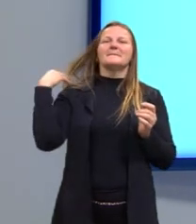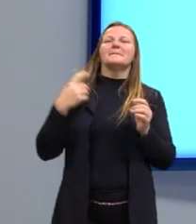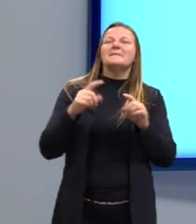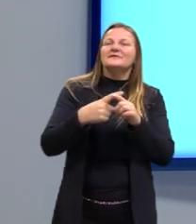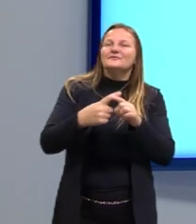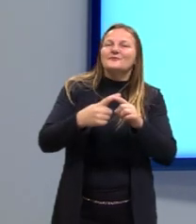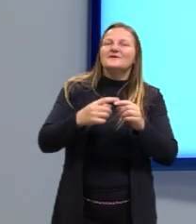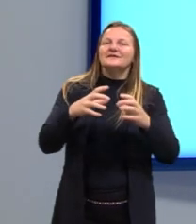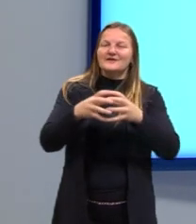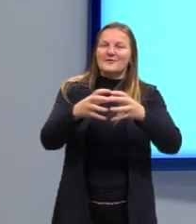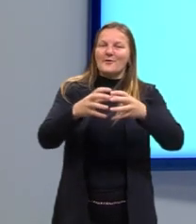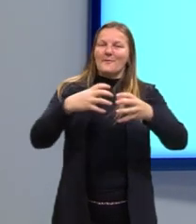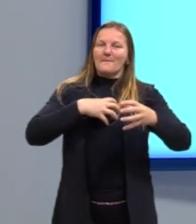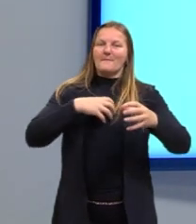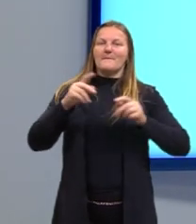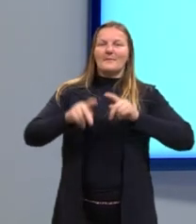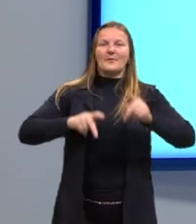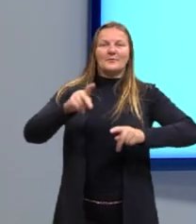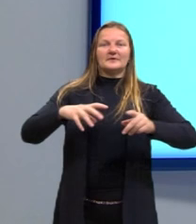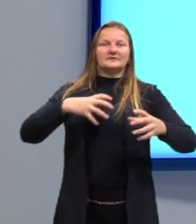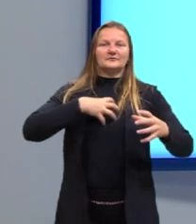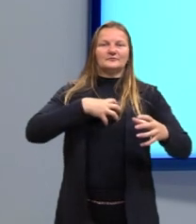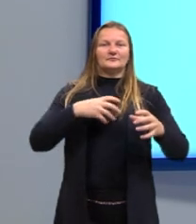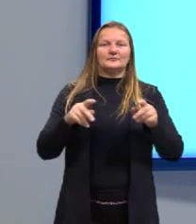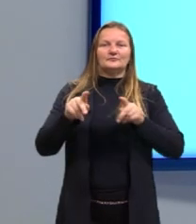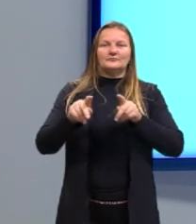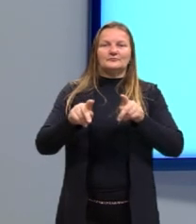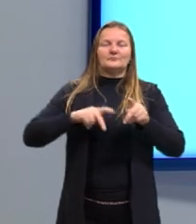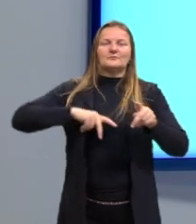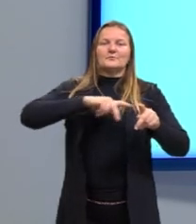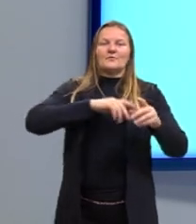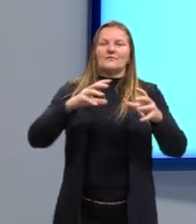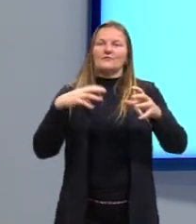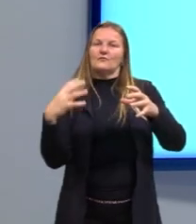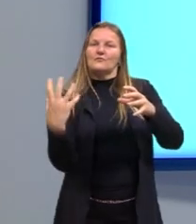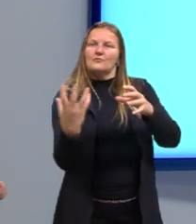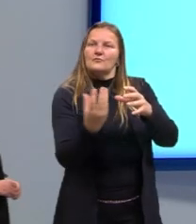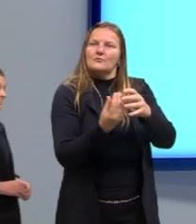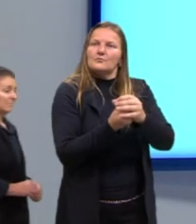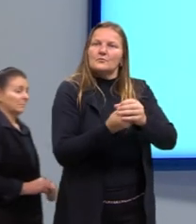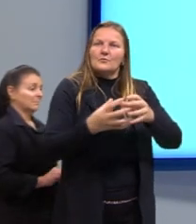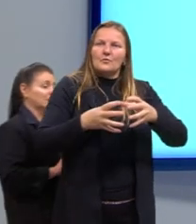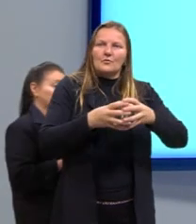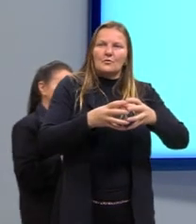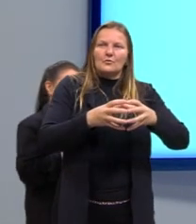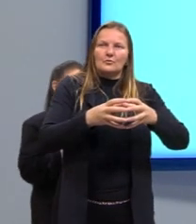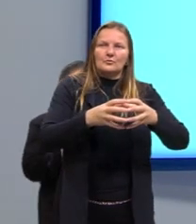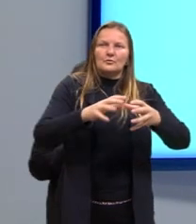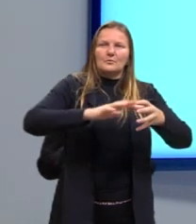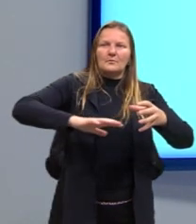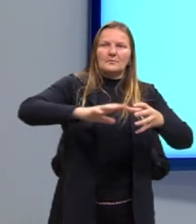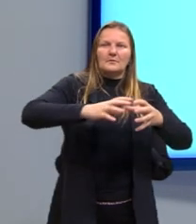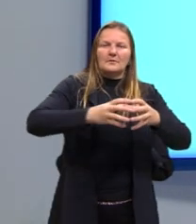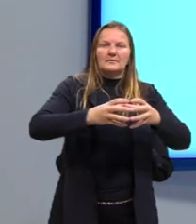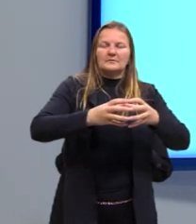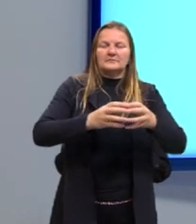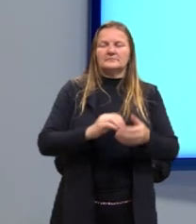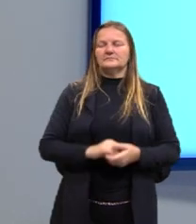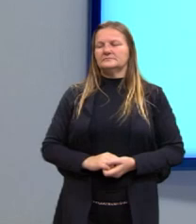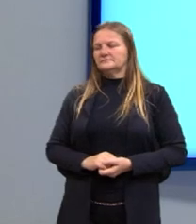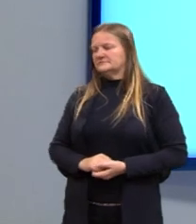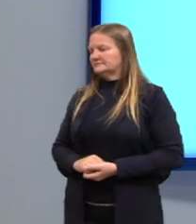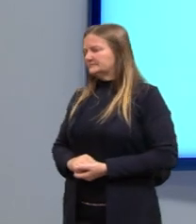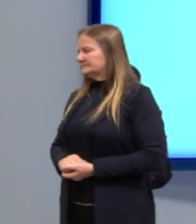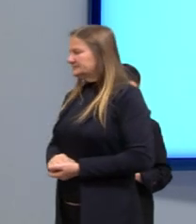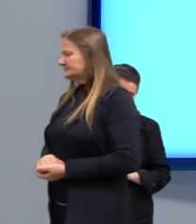a nossa população. Seria o conjunto de todo esse elemento, todas as pessoas que são envolvidas ali na nossa